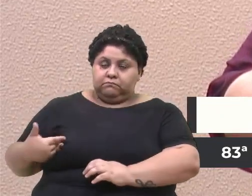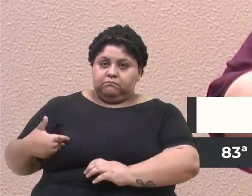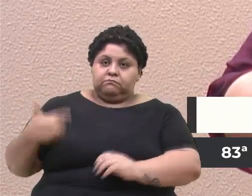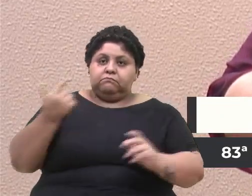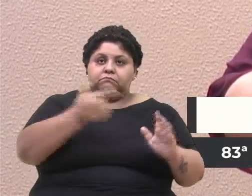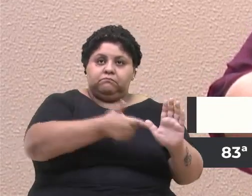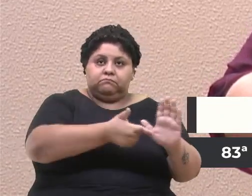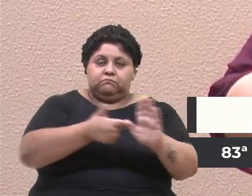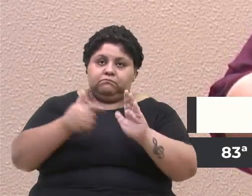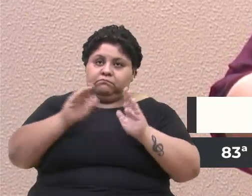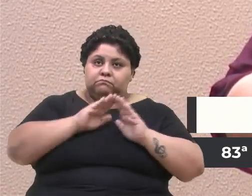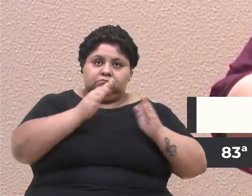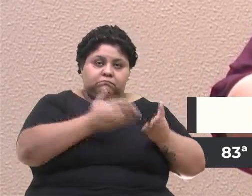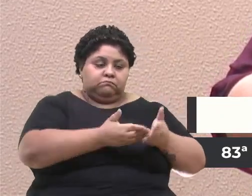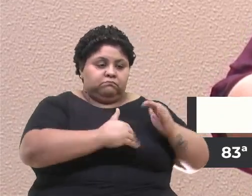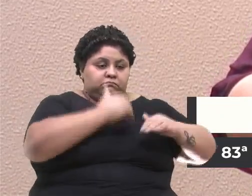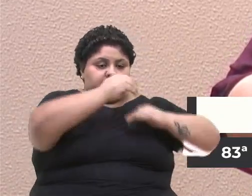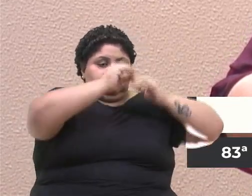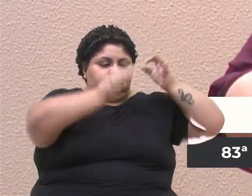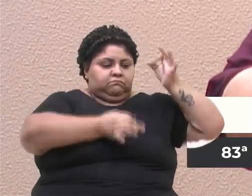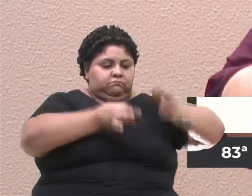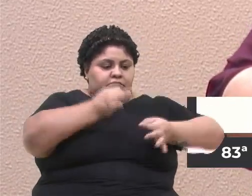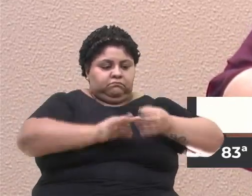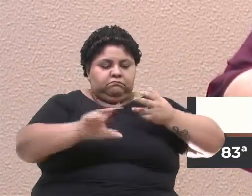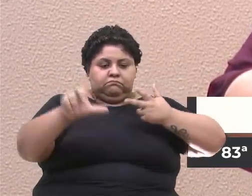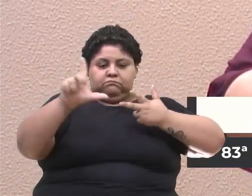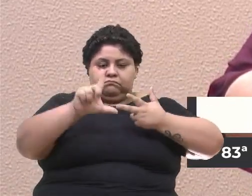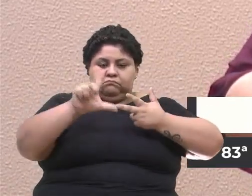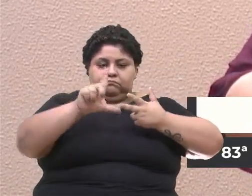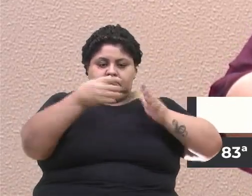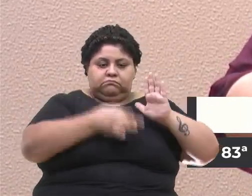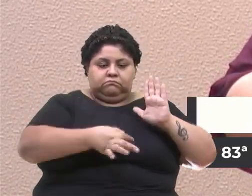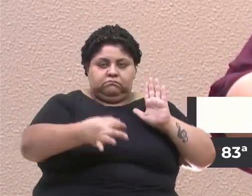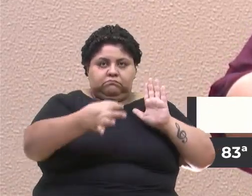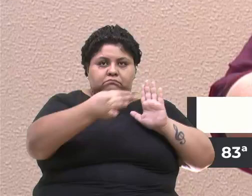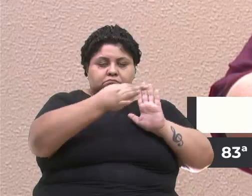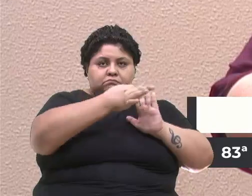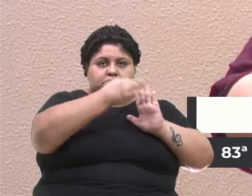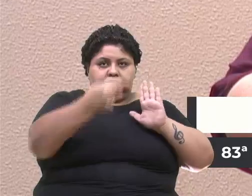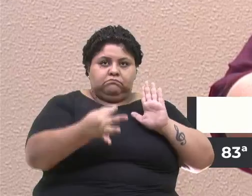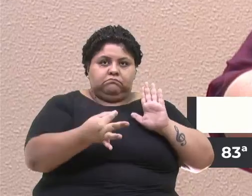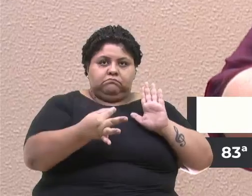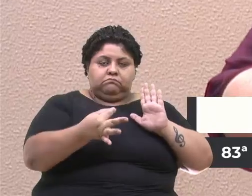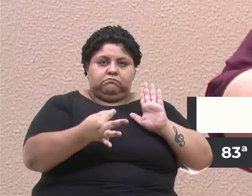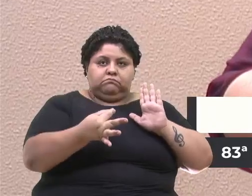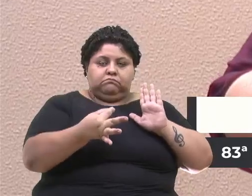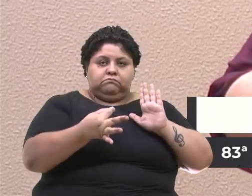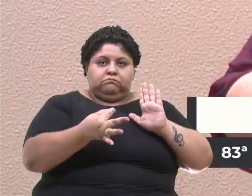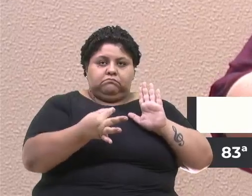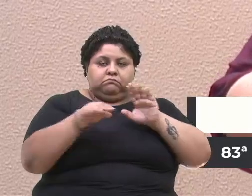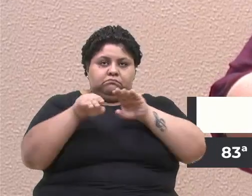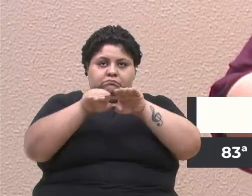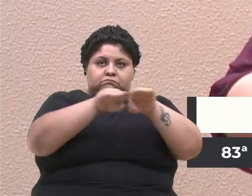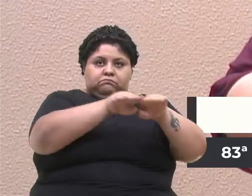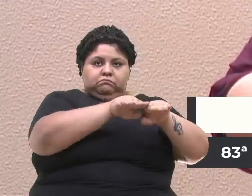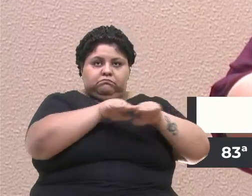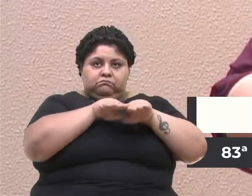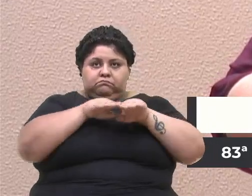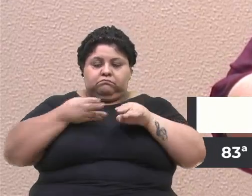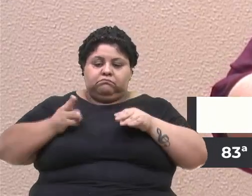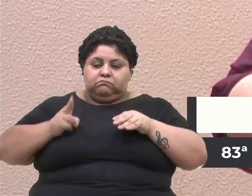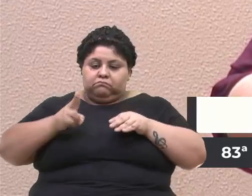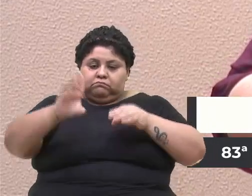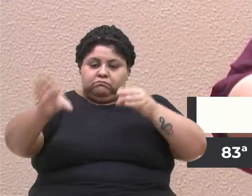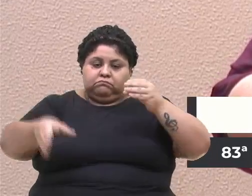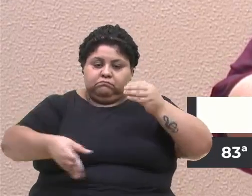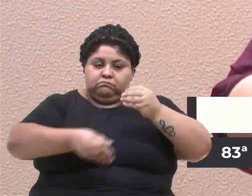Constituição, Justiça e Legislação opinou pelo regular andamento da referida emenda modificativa 1